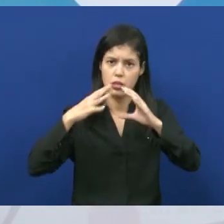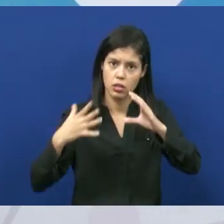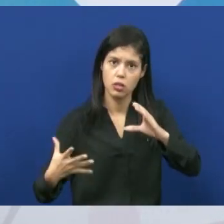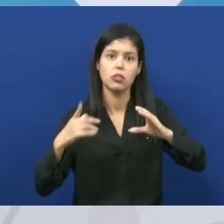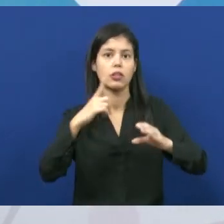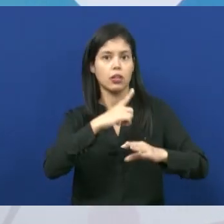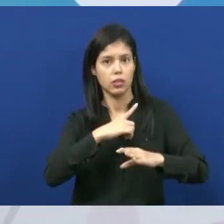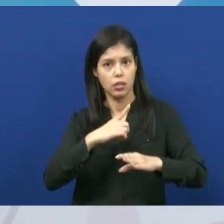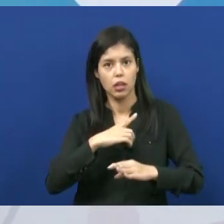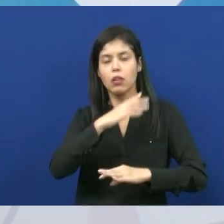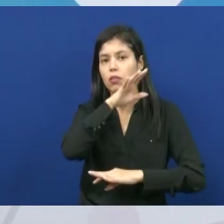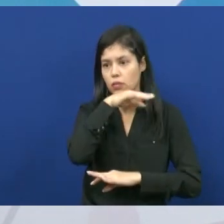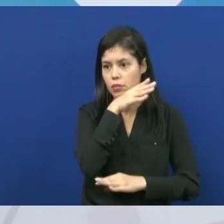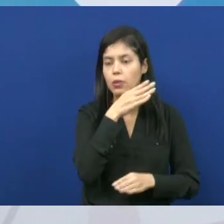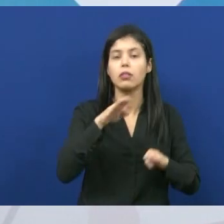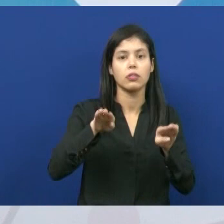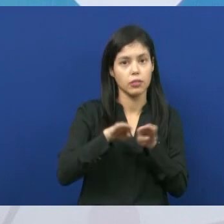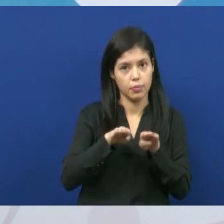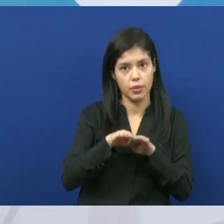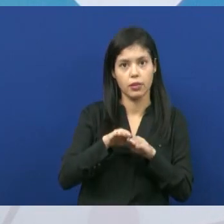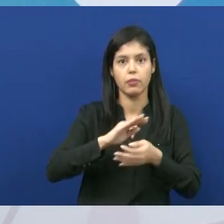dos seres vivos também.